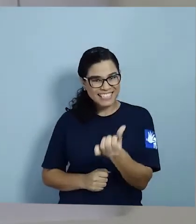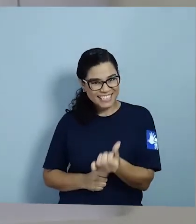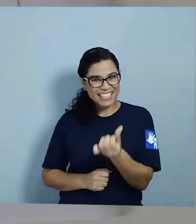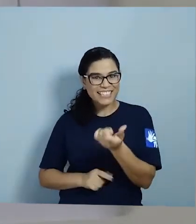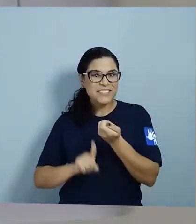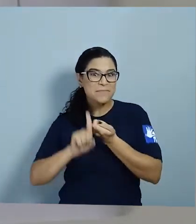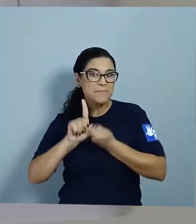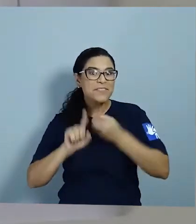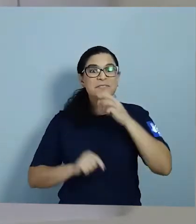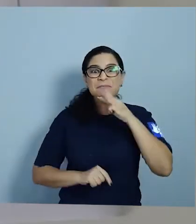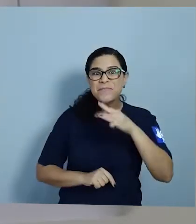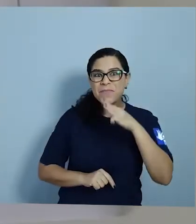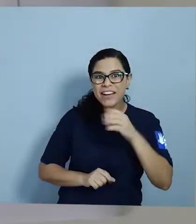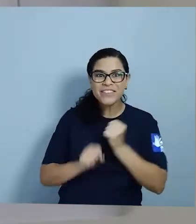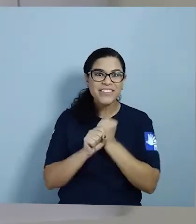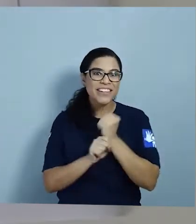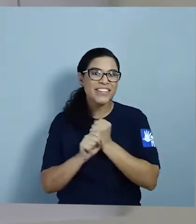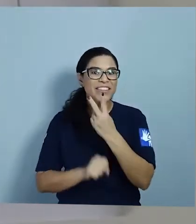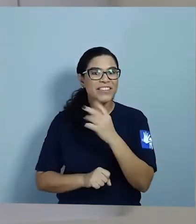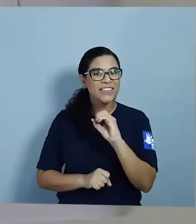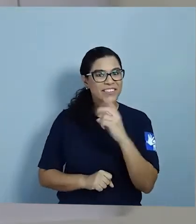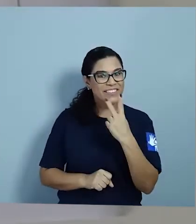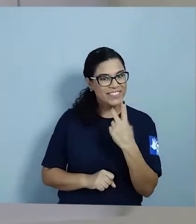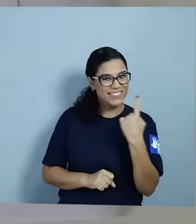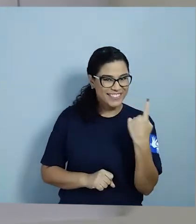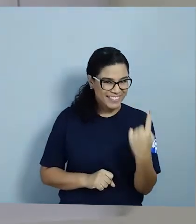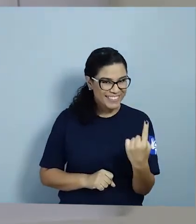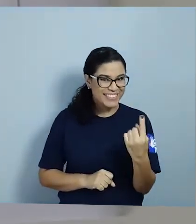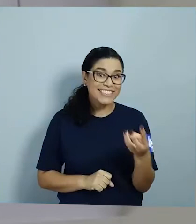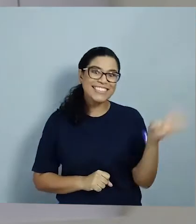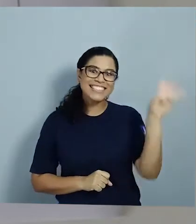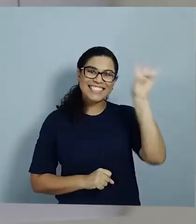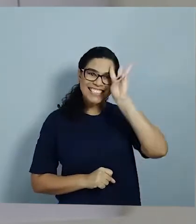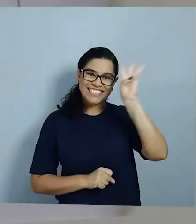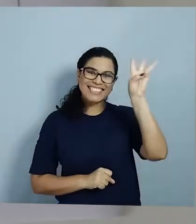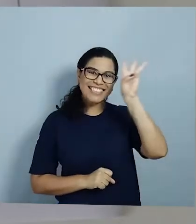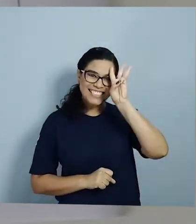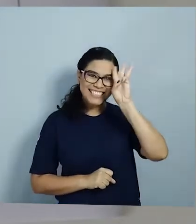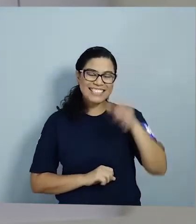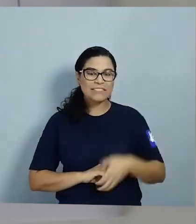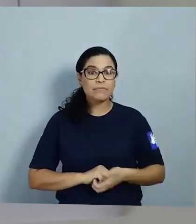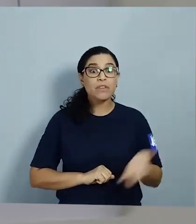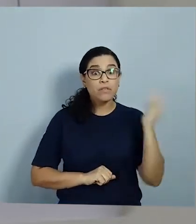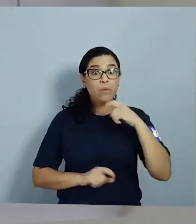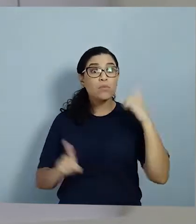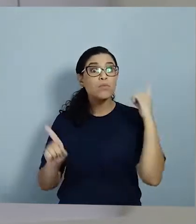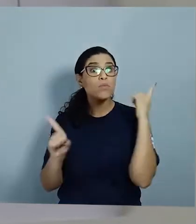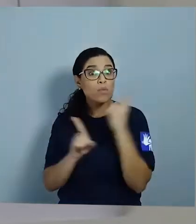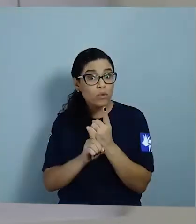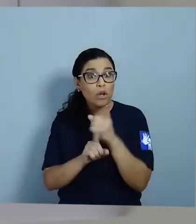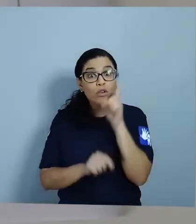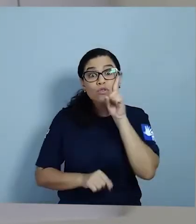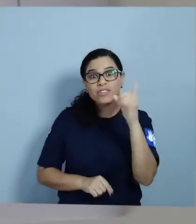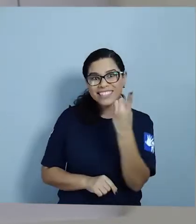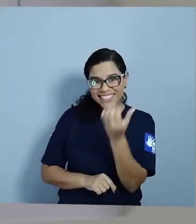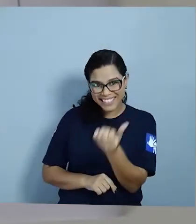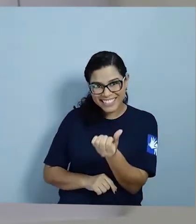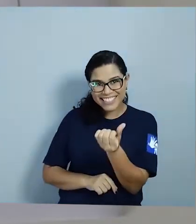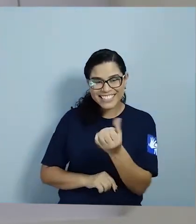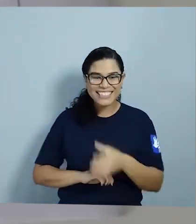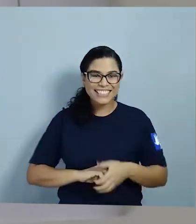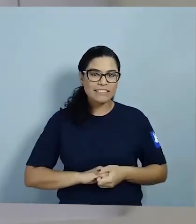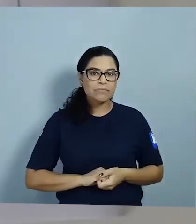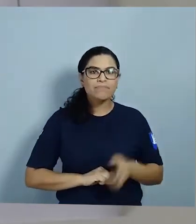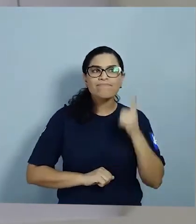16 de março de 2021 Terça-feira Vamos encontrar o dia 16?